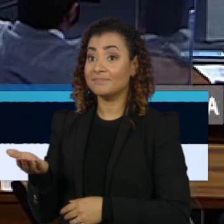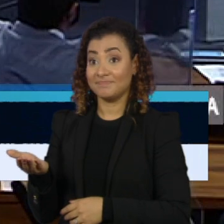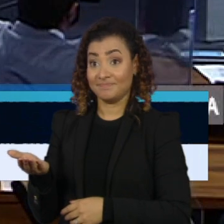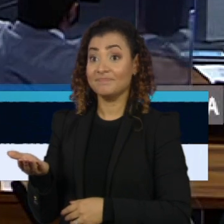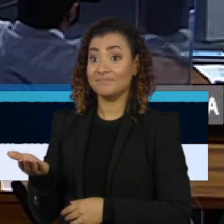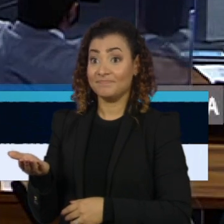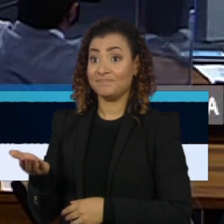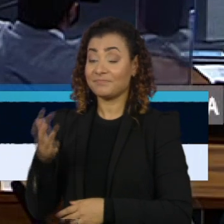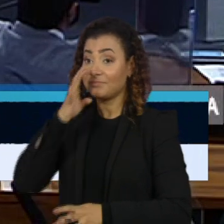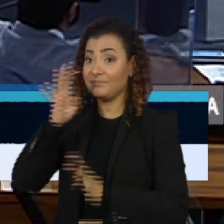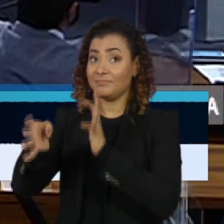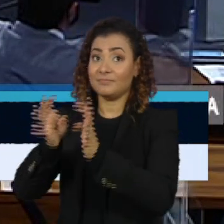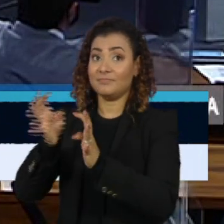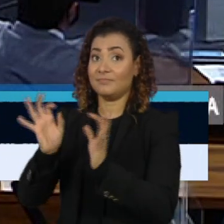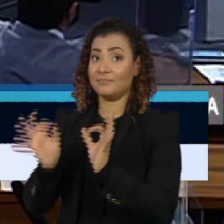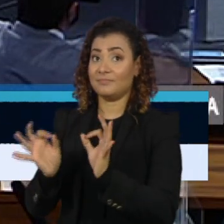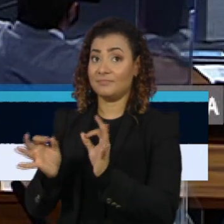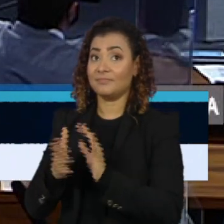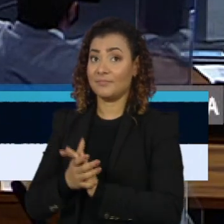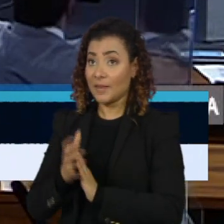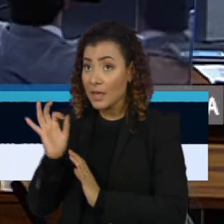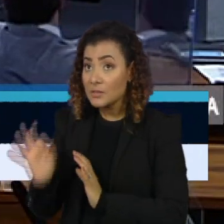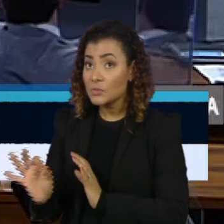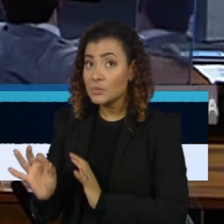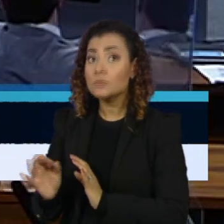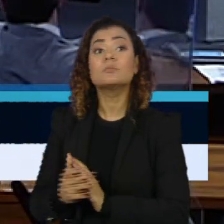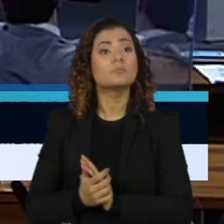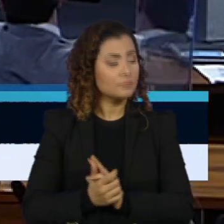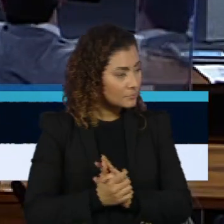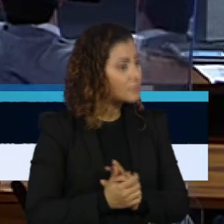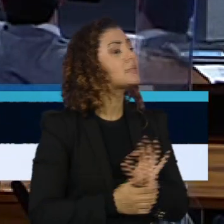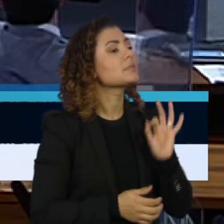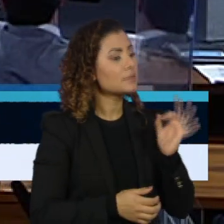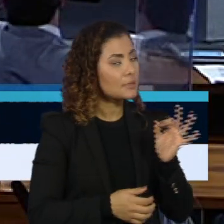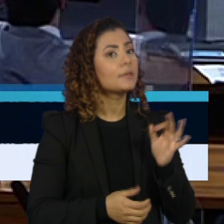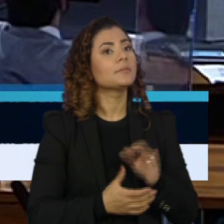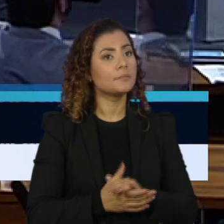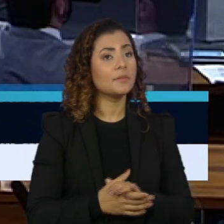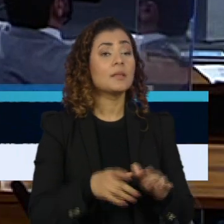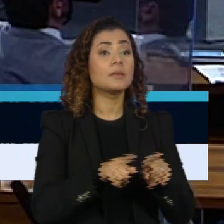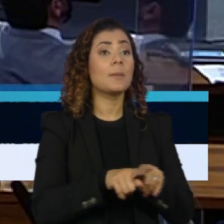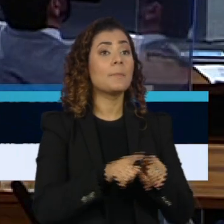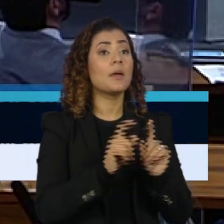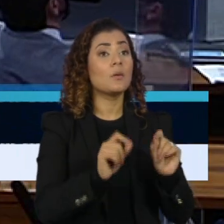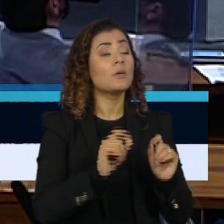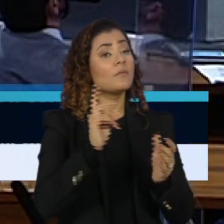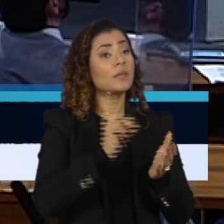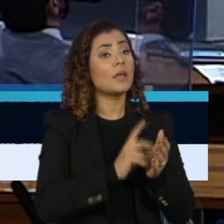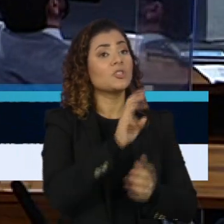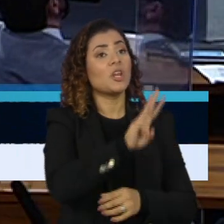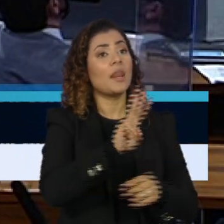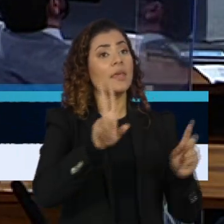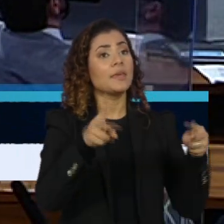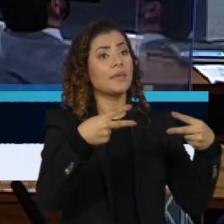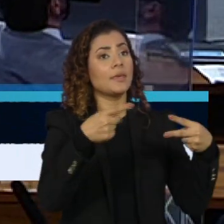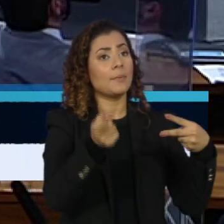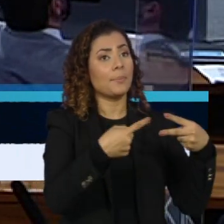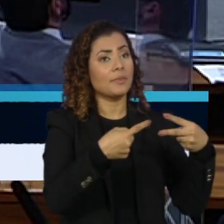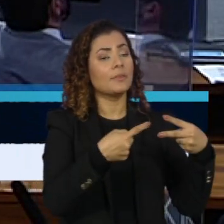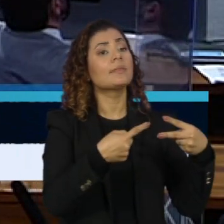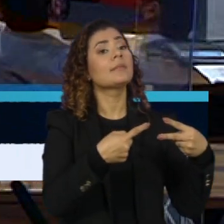fazer aquelas acusações. É isso mesmo? Sim, inclusive no link Dropbox,